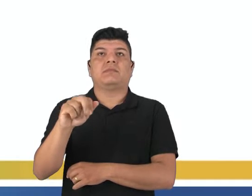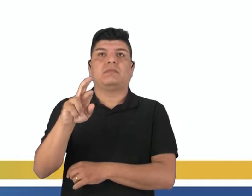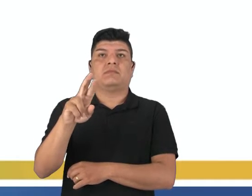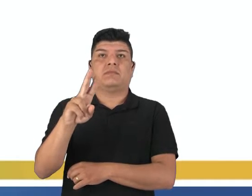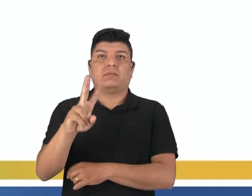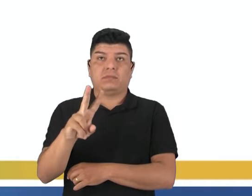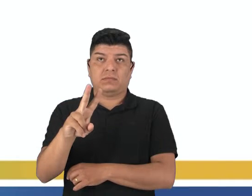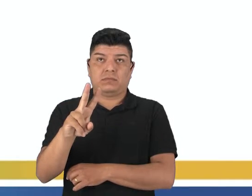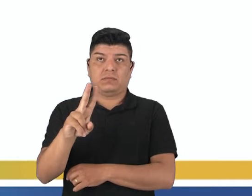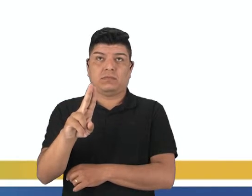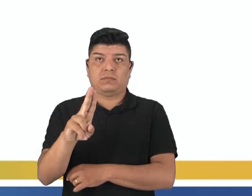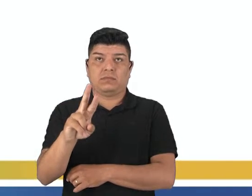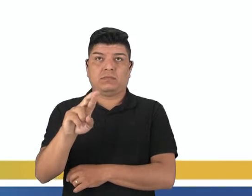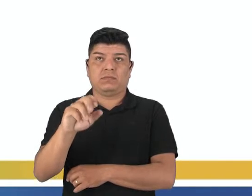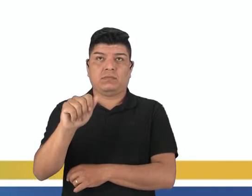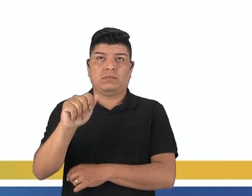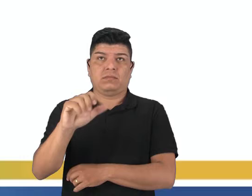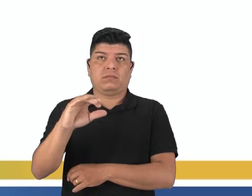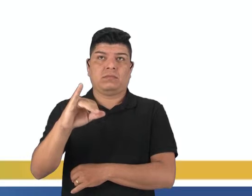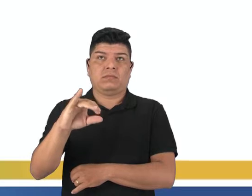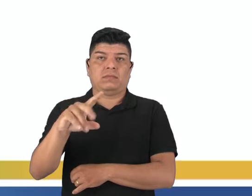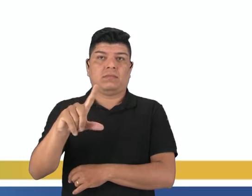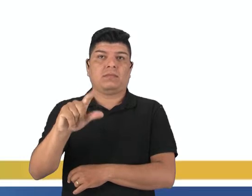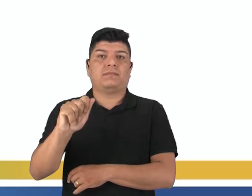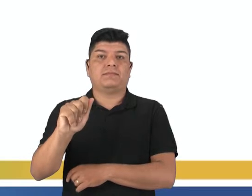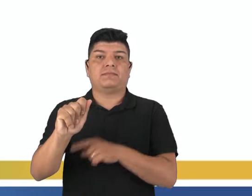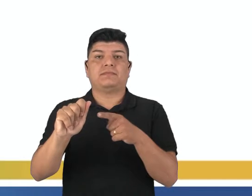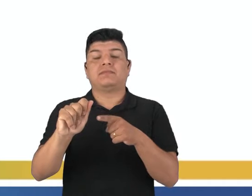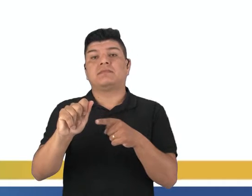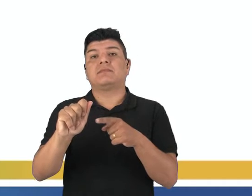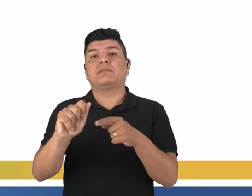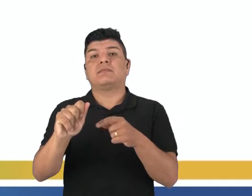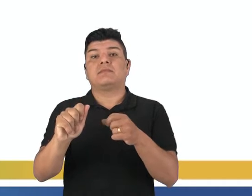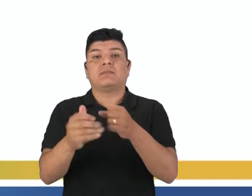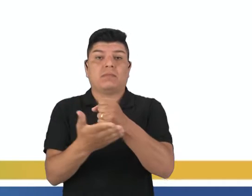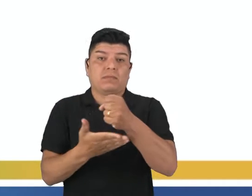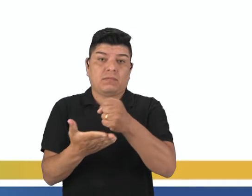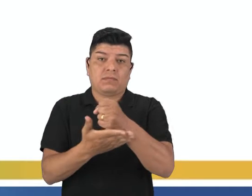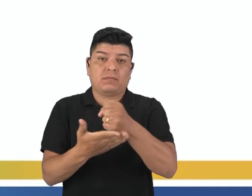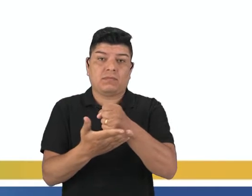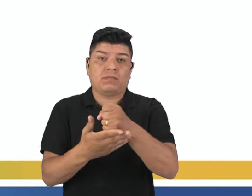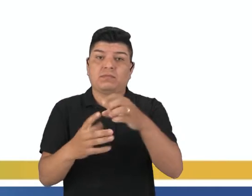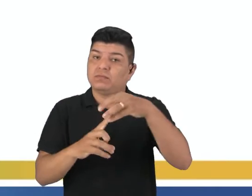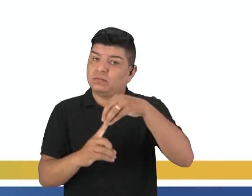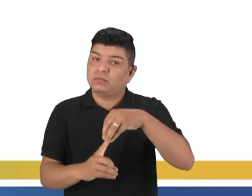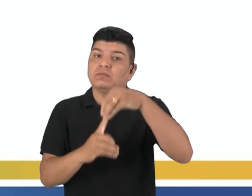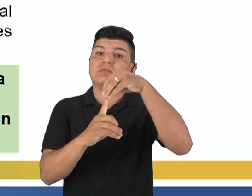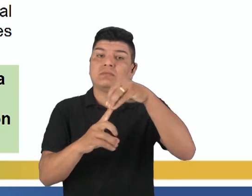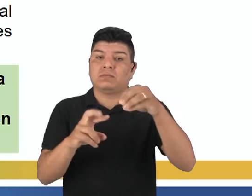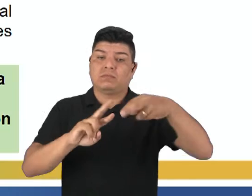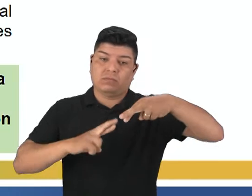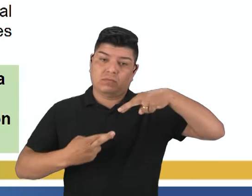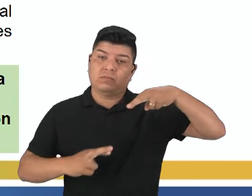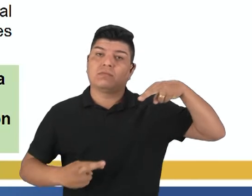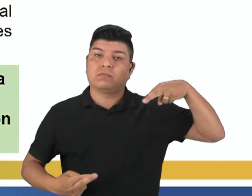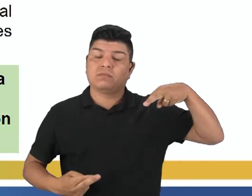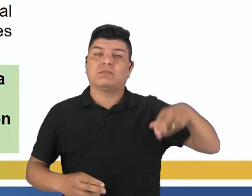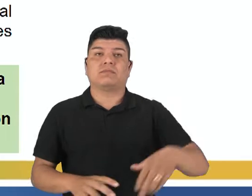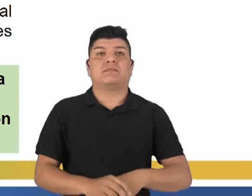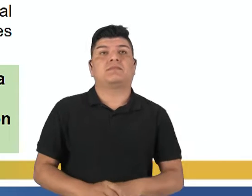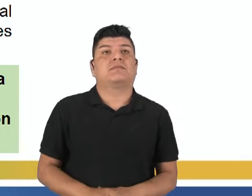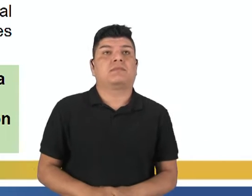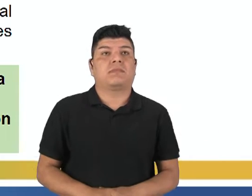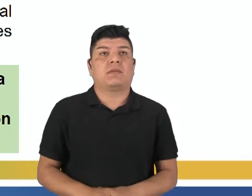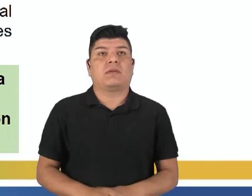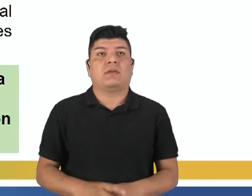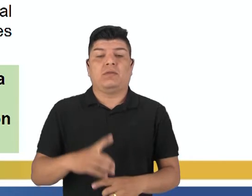exclusiva do DNA e a uracila uma base exclusiva do nosso RNA. Bom,